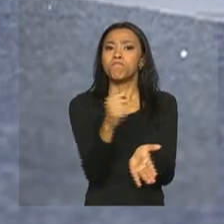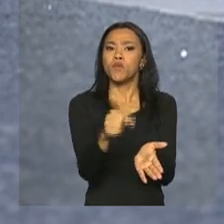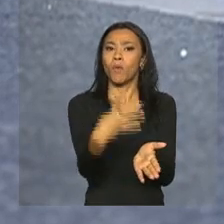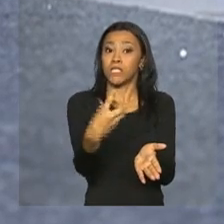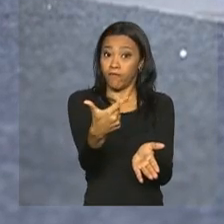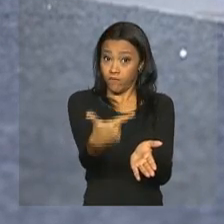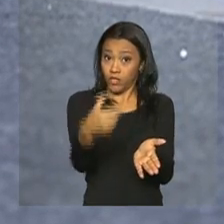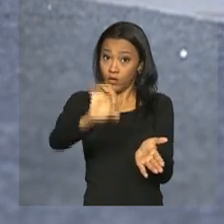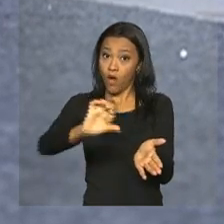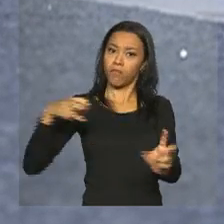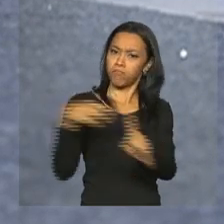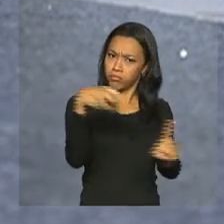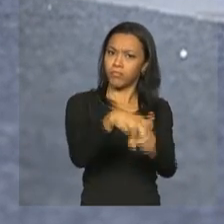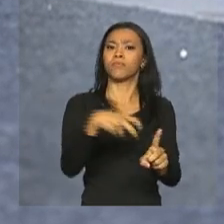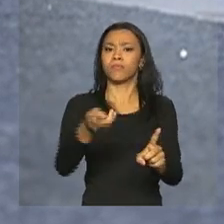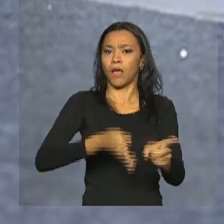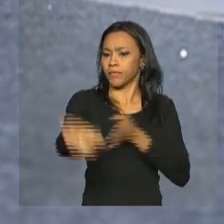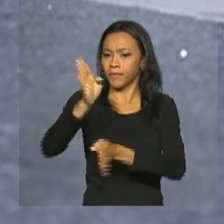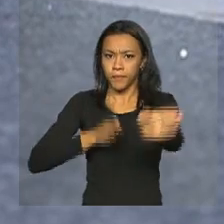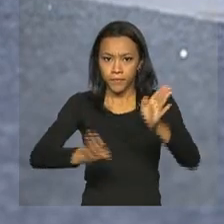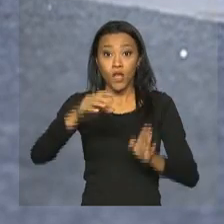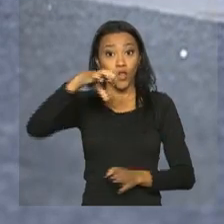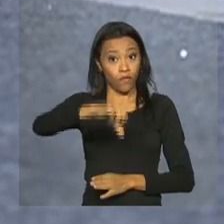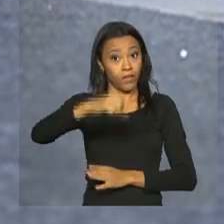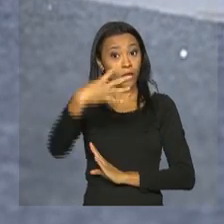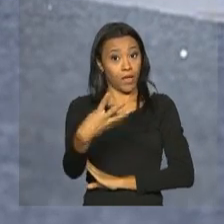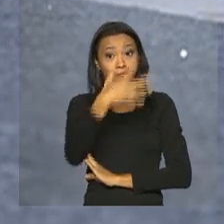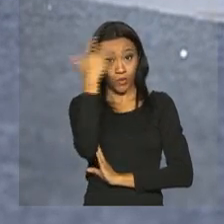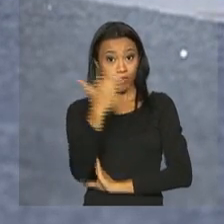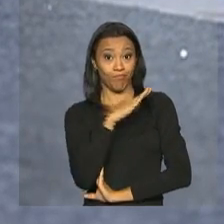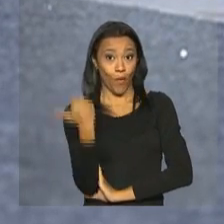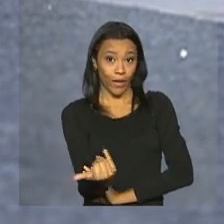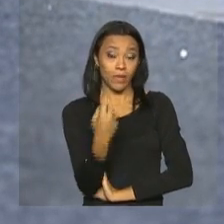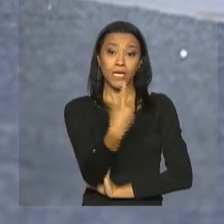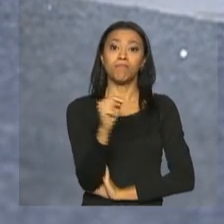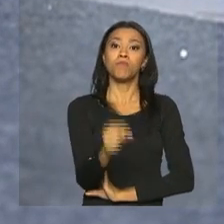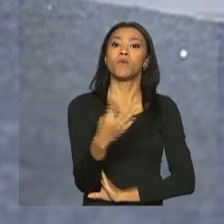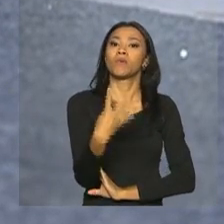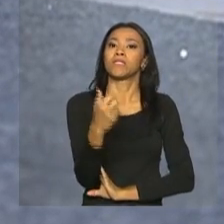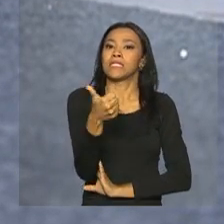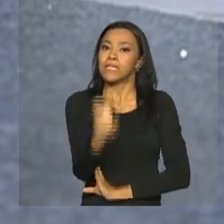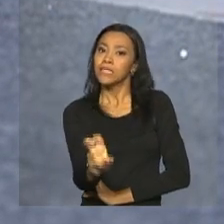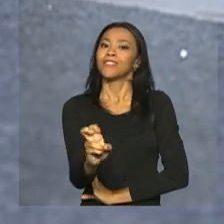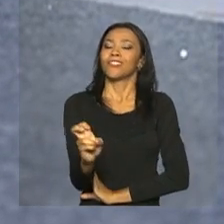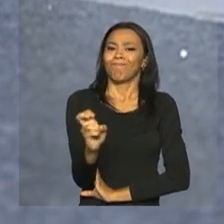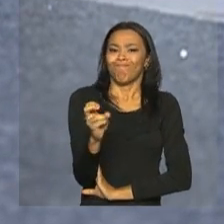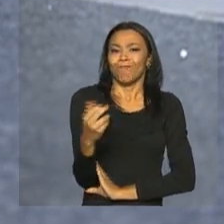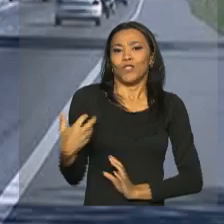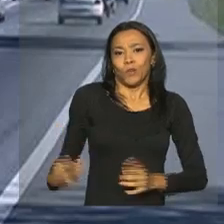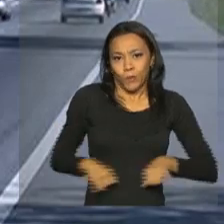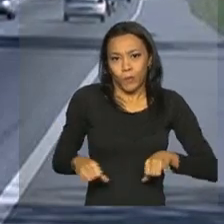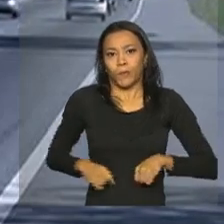acidentes nas rodovias federais. 94 pessoas morreram e 1.415 ficaram feridas. No mesmo